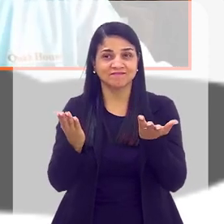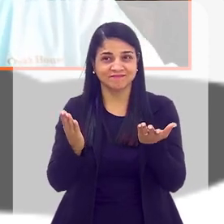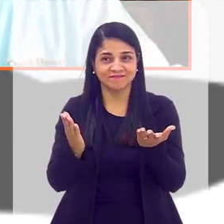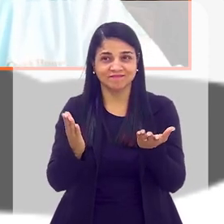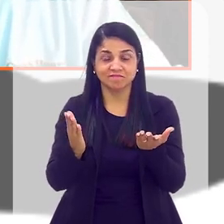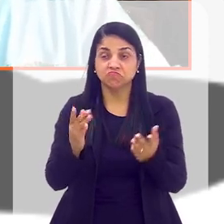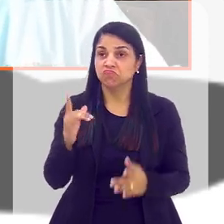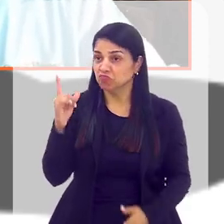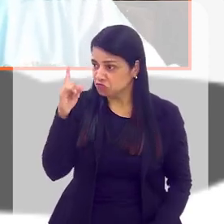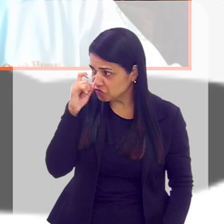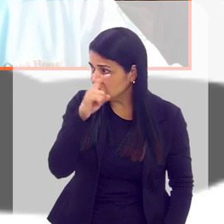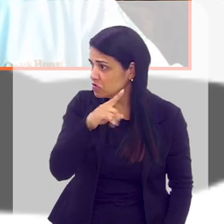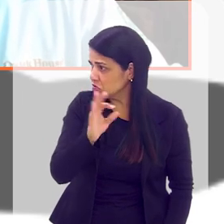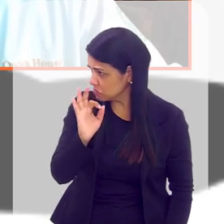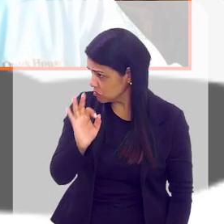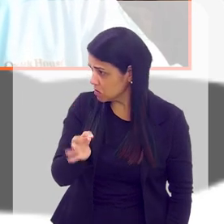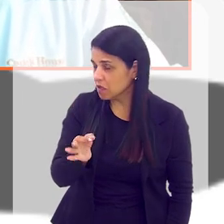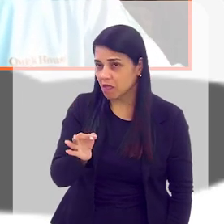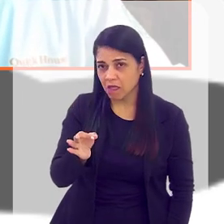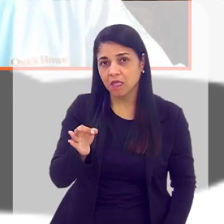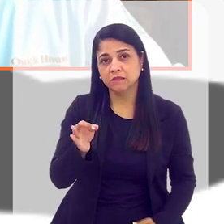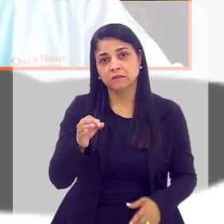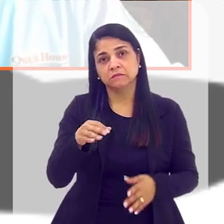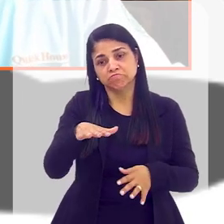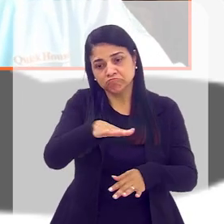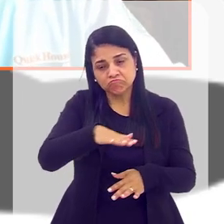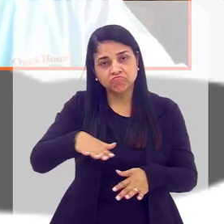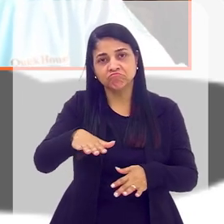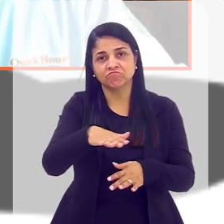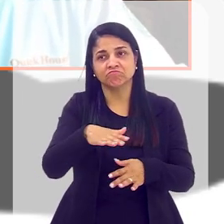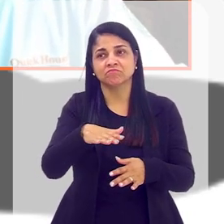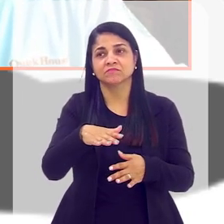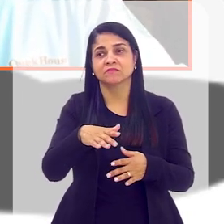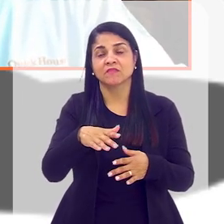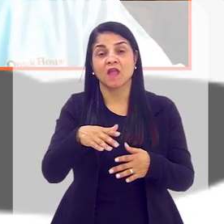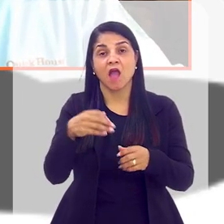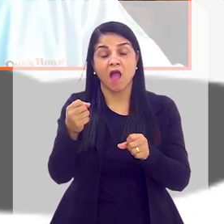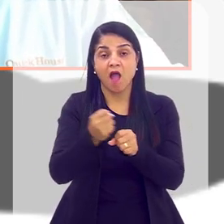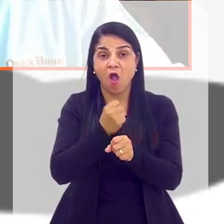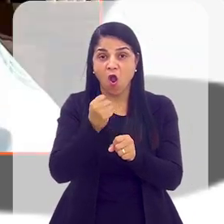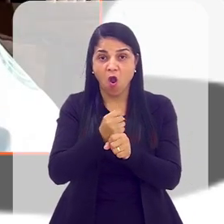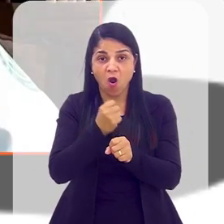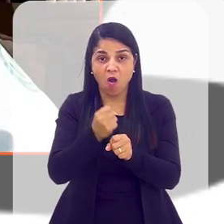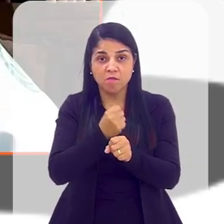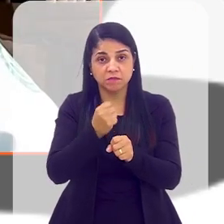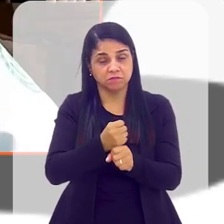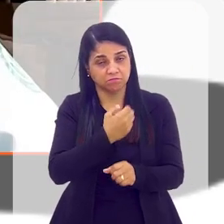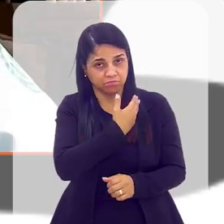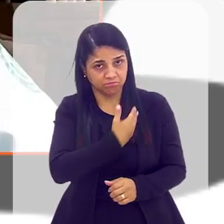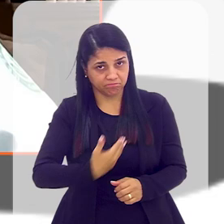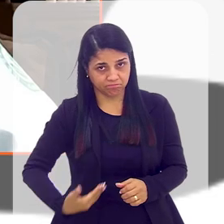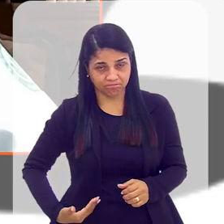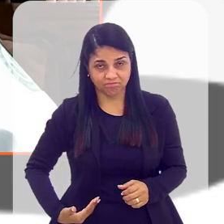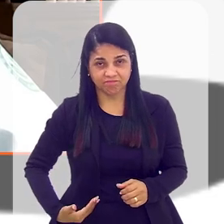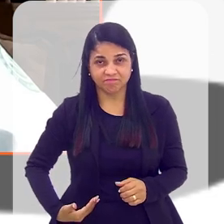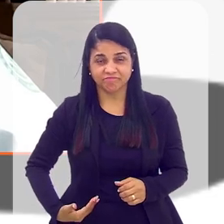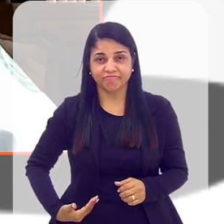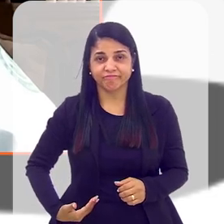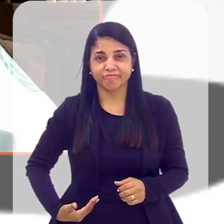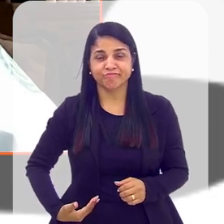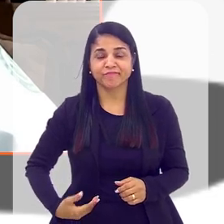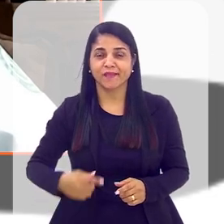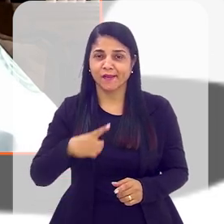Que é uma raridade, um unicórnio dentro desse mercado. Pois é, exatamente, porque a obra, toda a obra pública, principalmente,